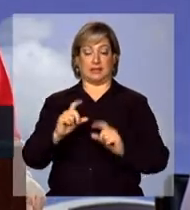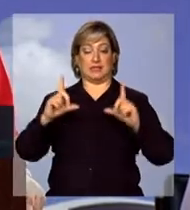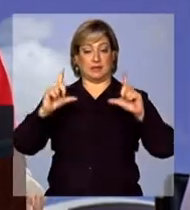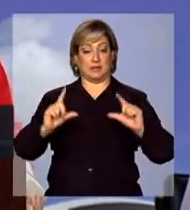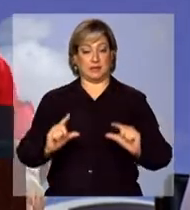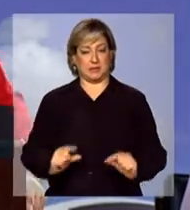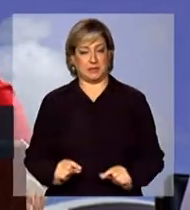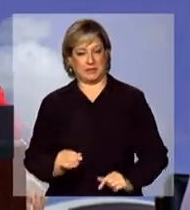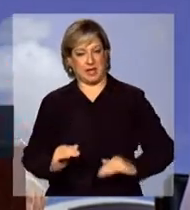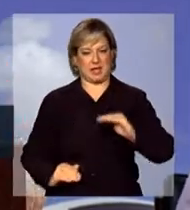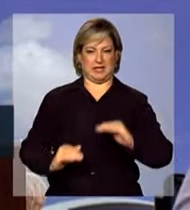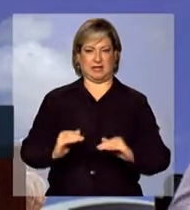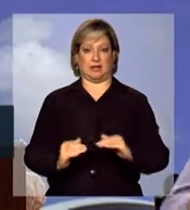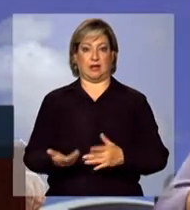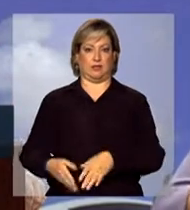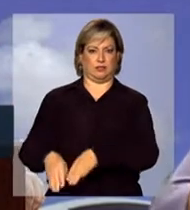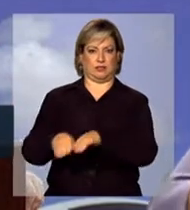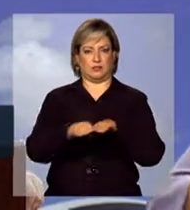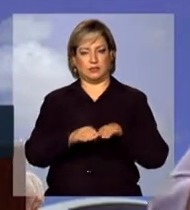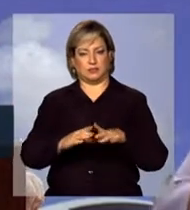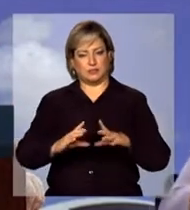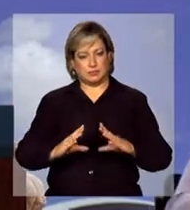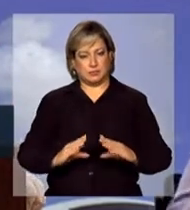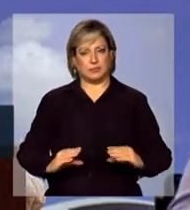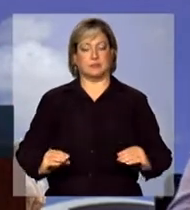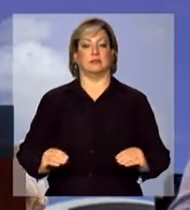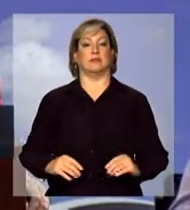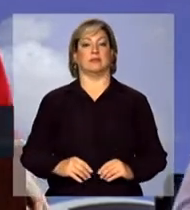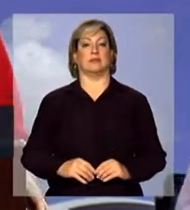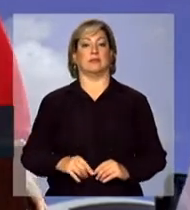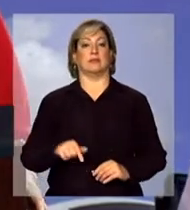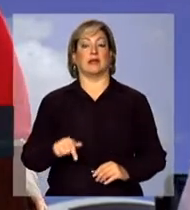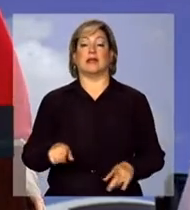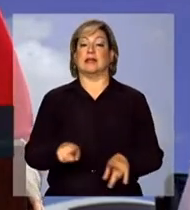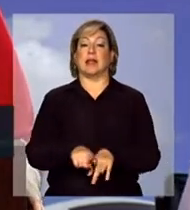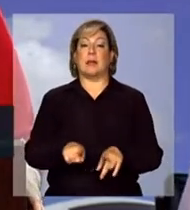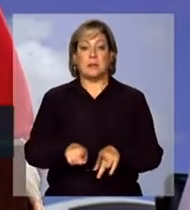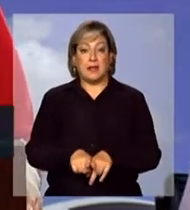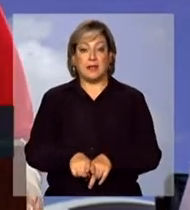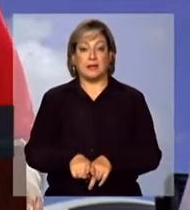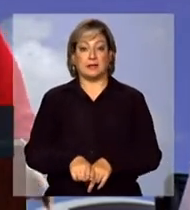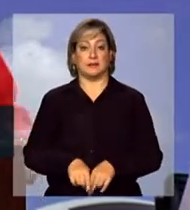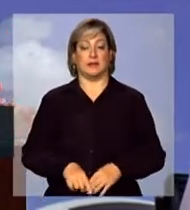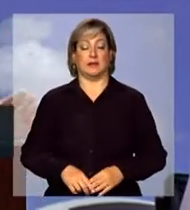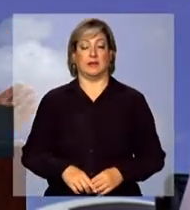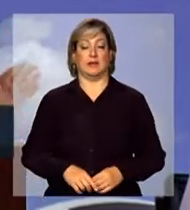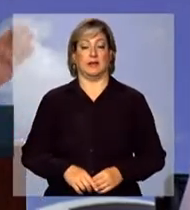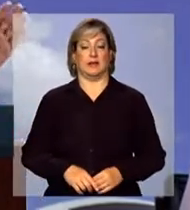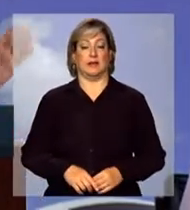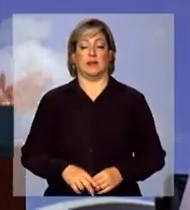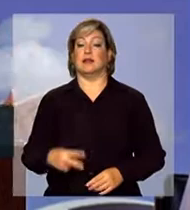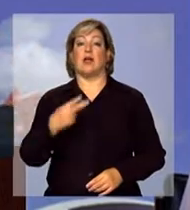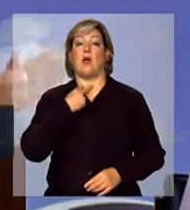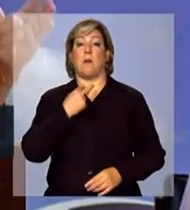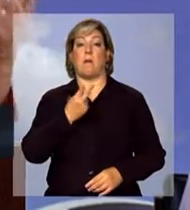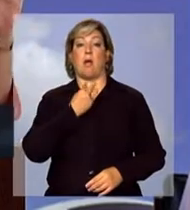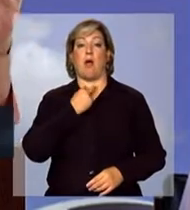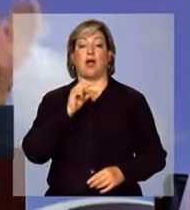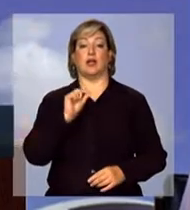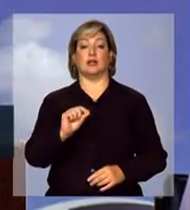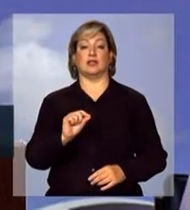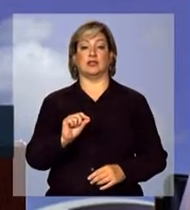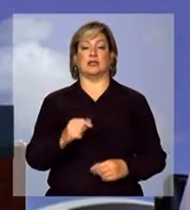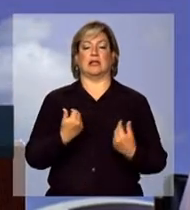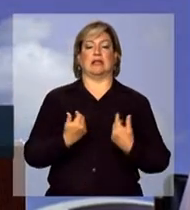desigualdade também não pode se dar ao luxo de deixar que se